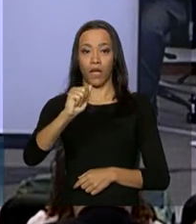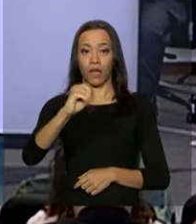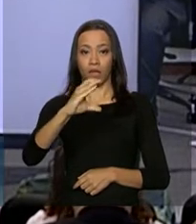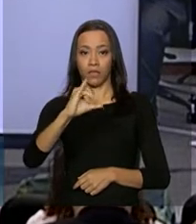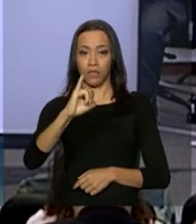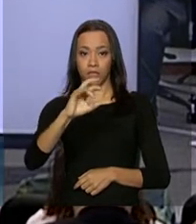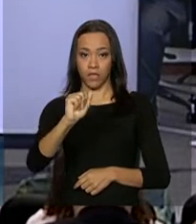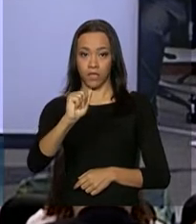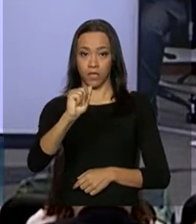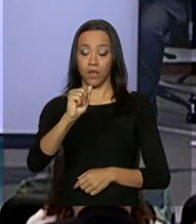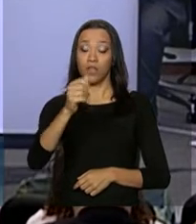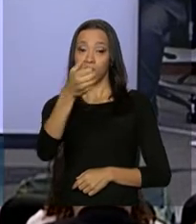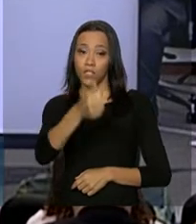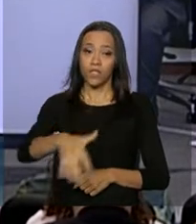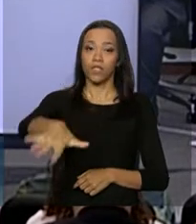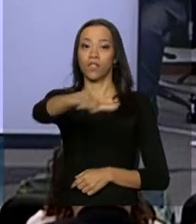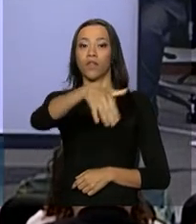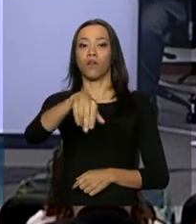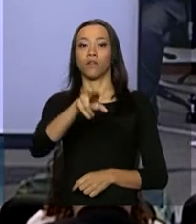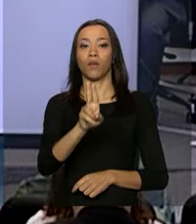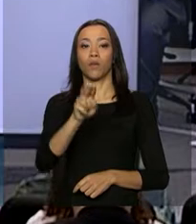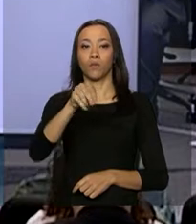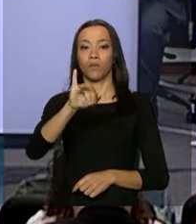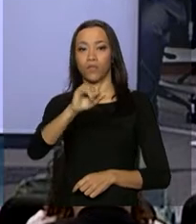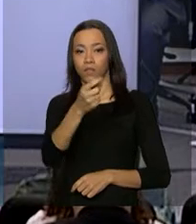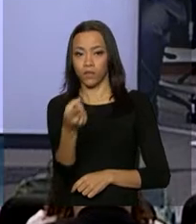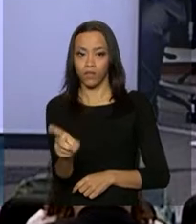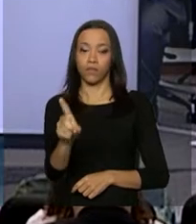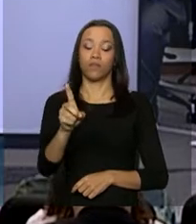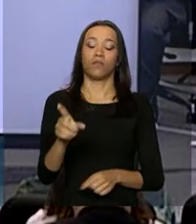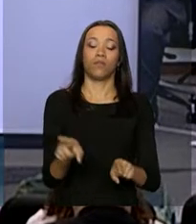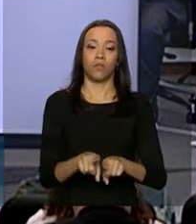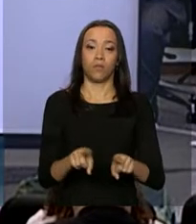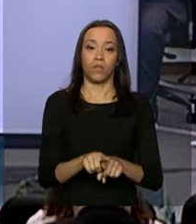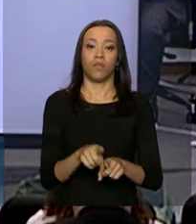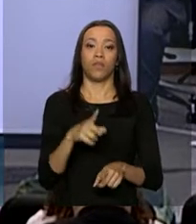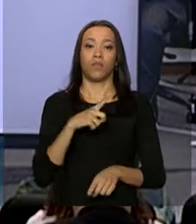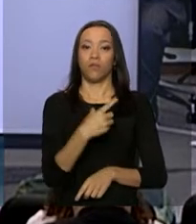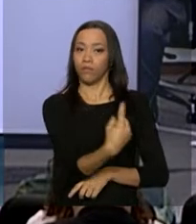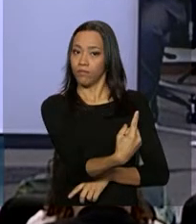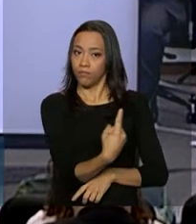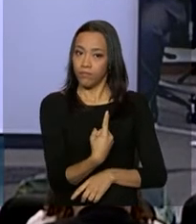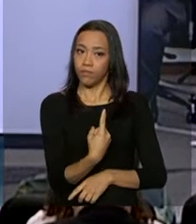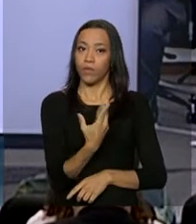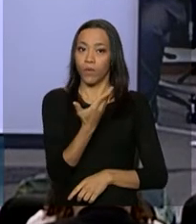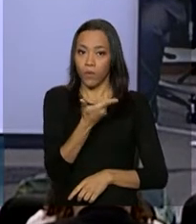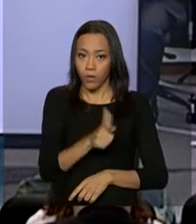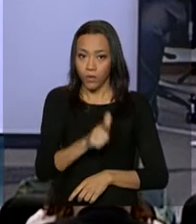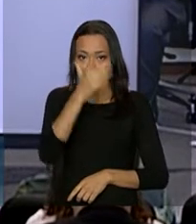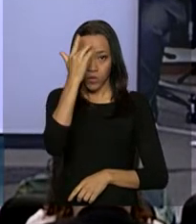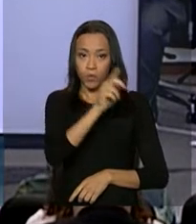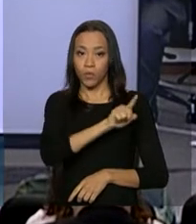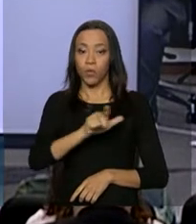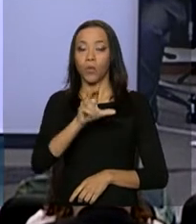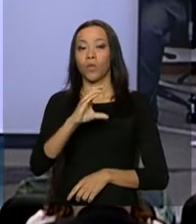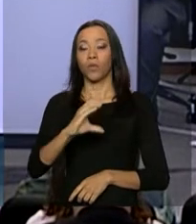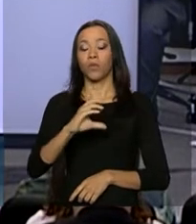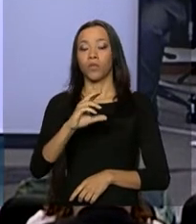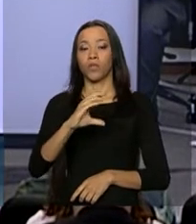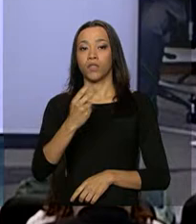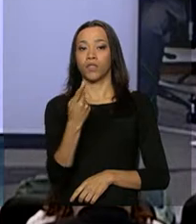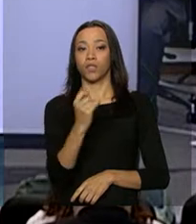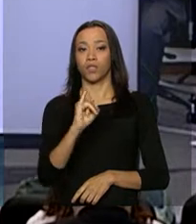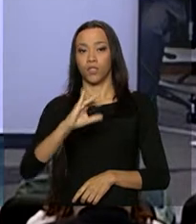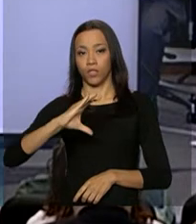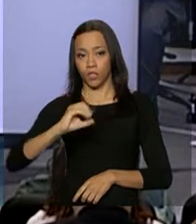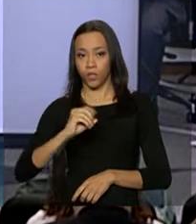deputado, que aqui representa, creio eu, Chico Lopes, a Câmara dos